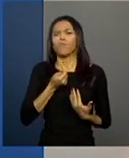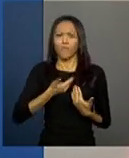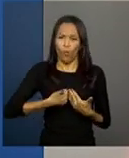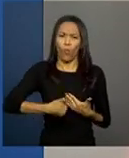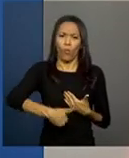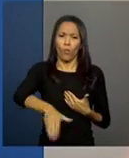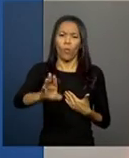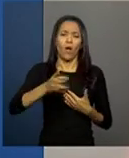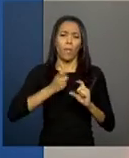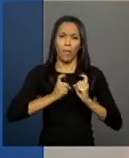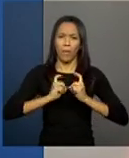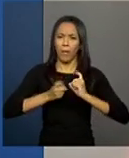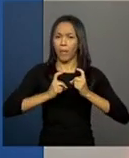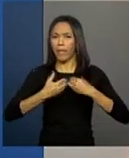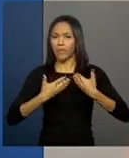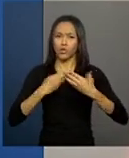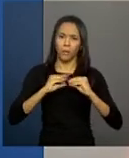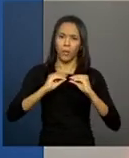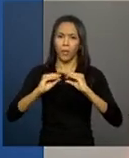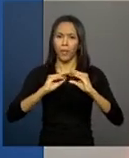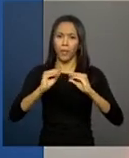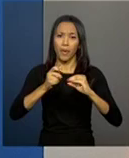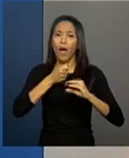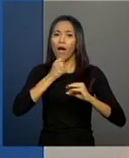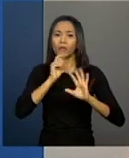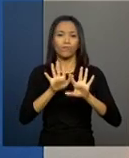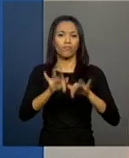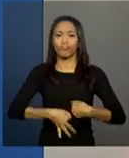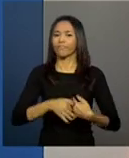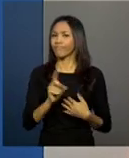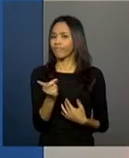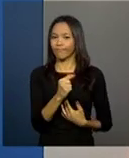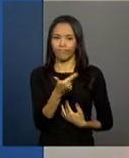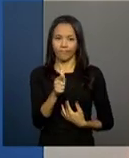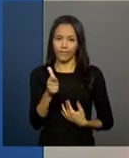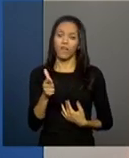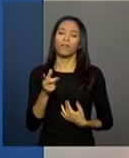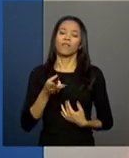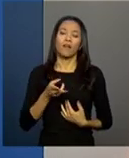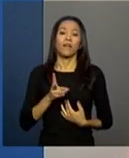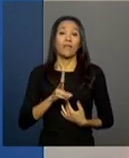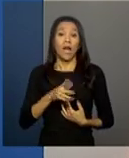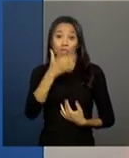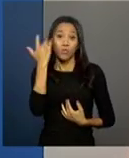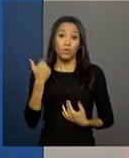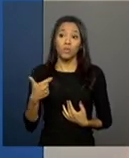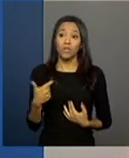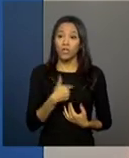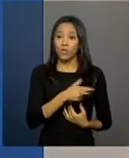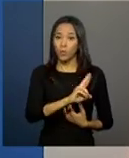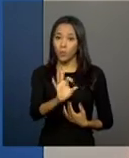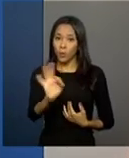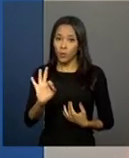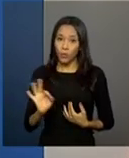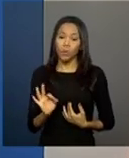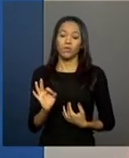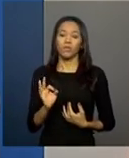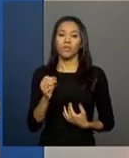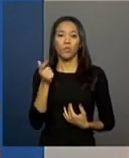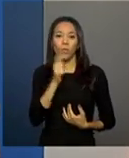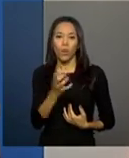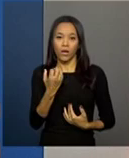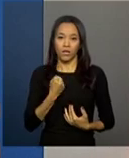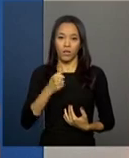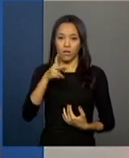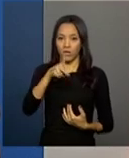acabar o debate, a gente insere o conjunto de pessoas que não estão no cadastro único e não estão no BPC no